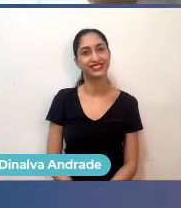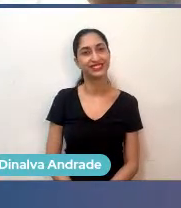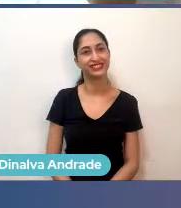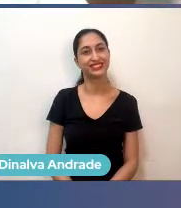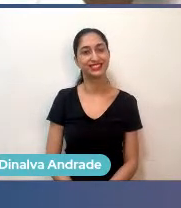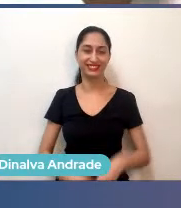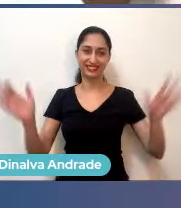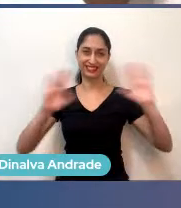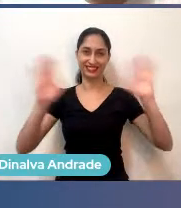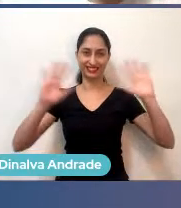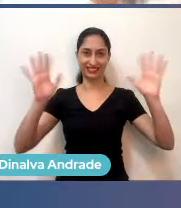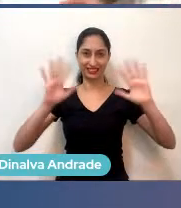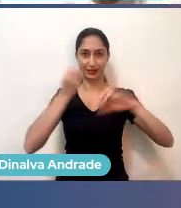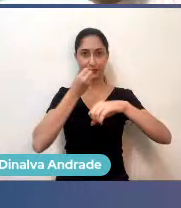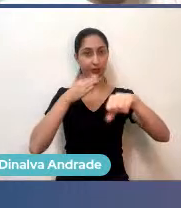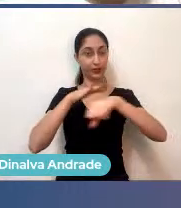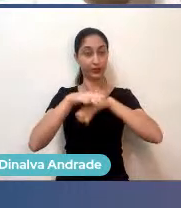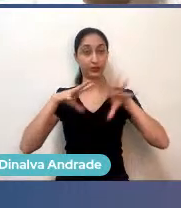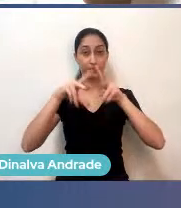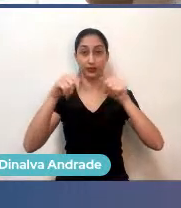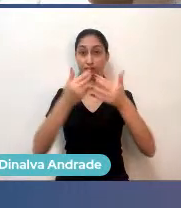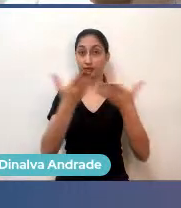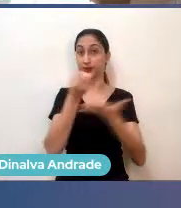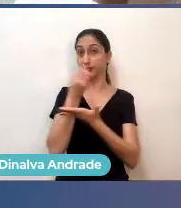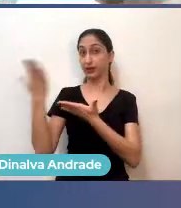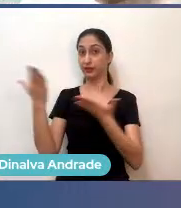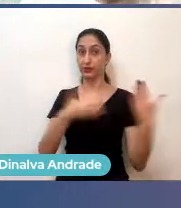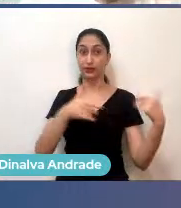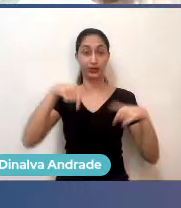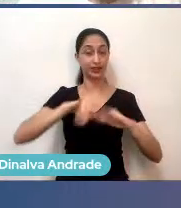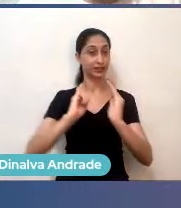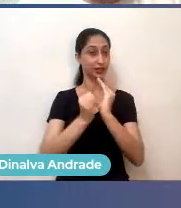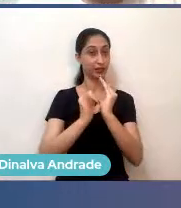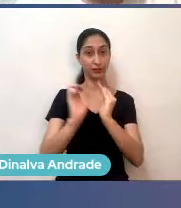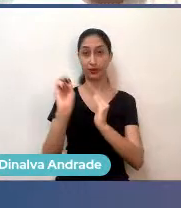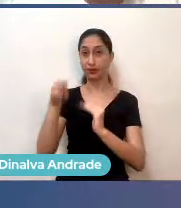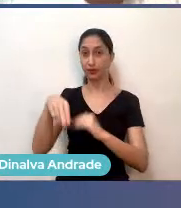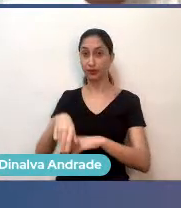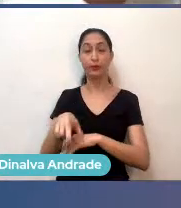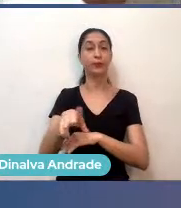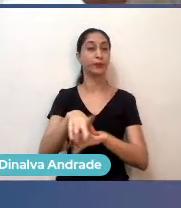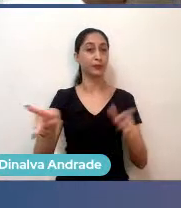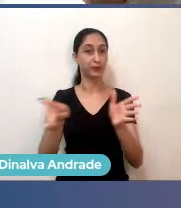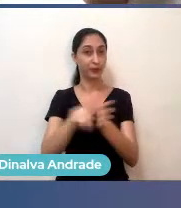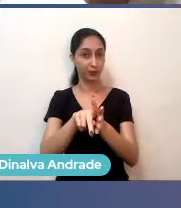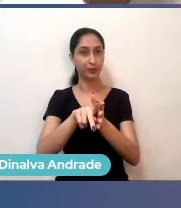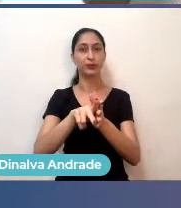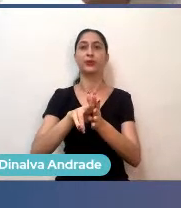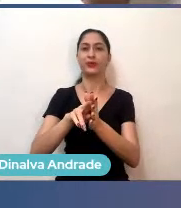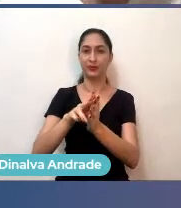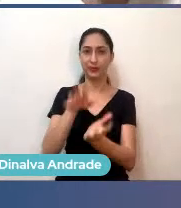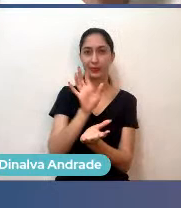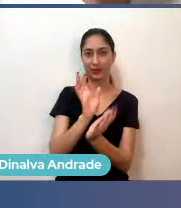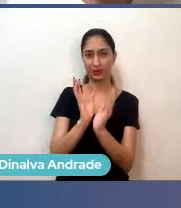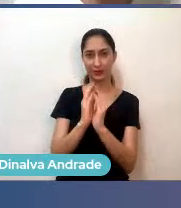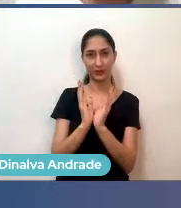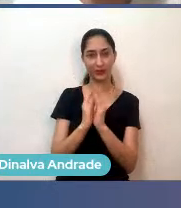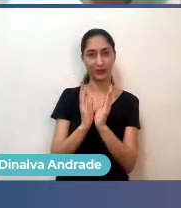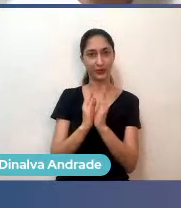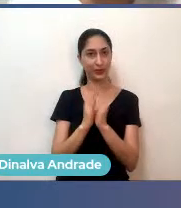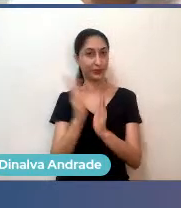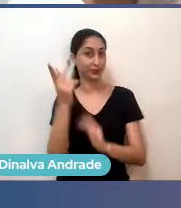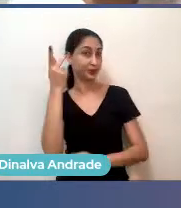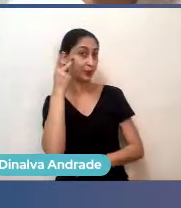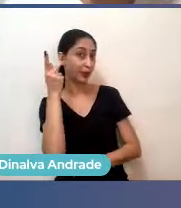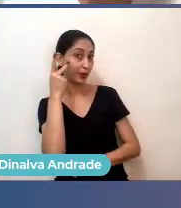Boa noite, galera. Bem-vindos ao Startup On, Pernambuco e São Paulo. Legal. Para quem não me